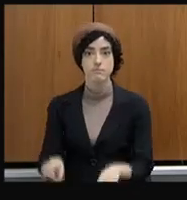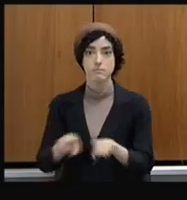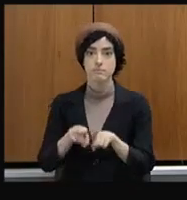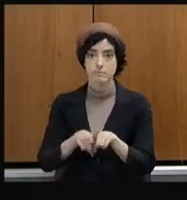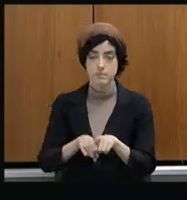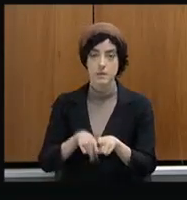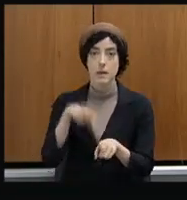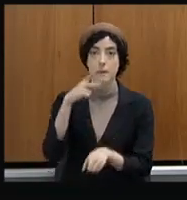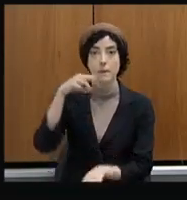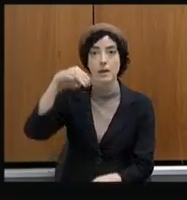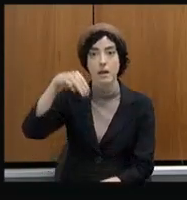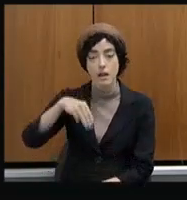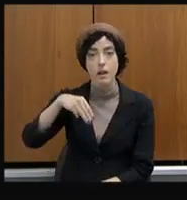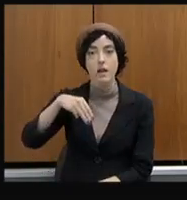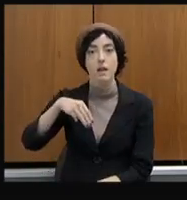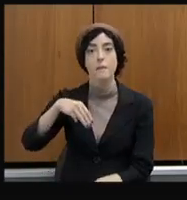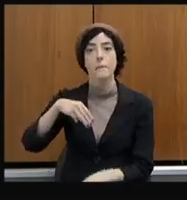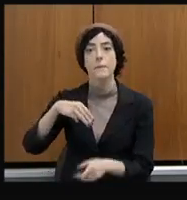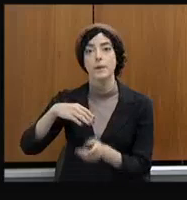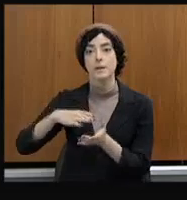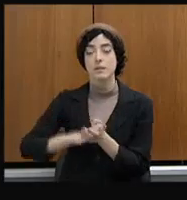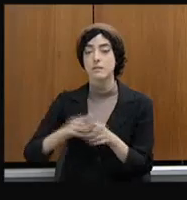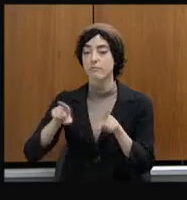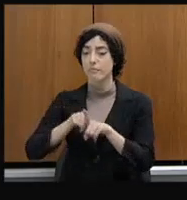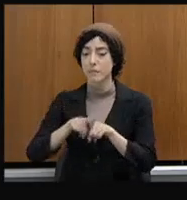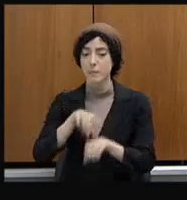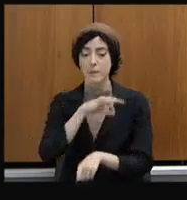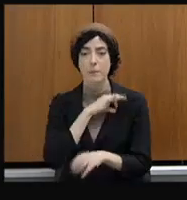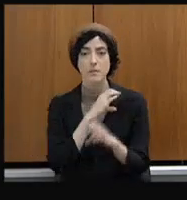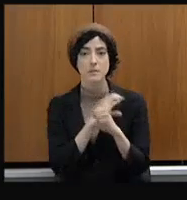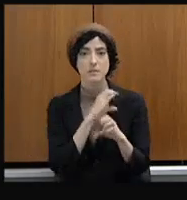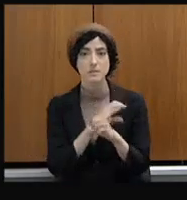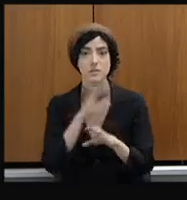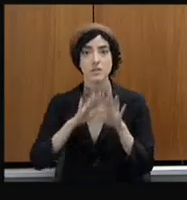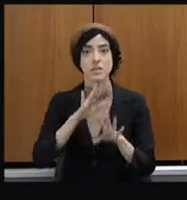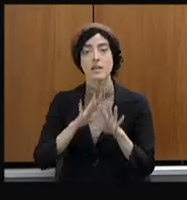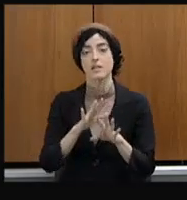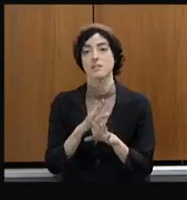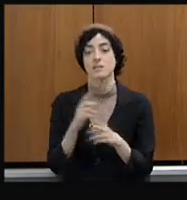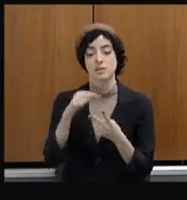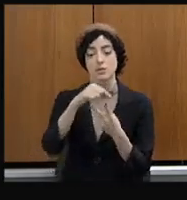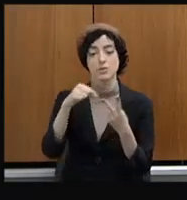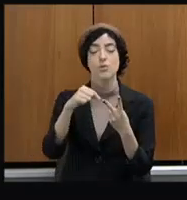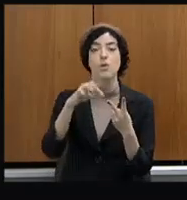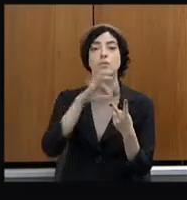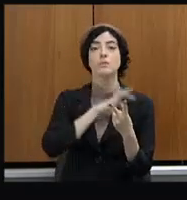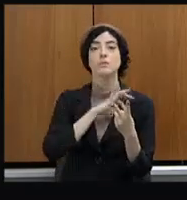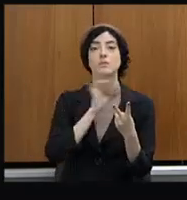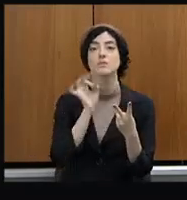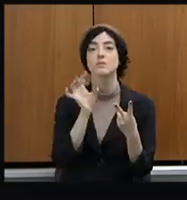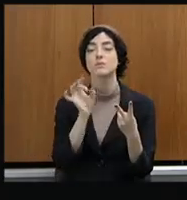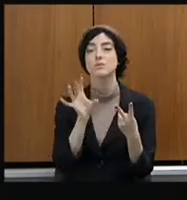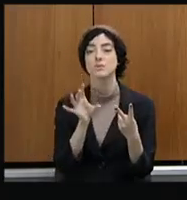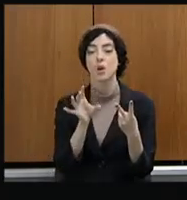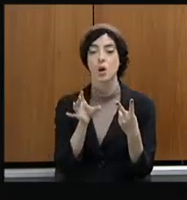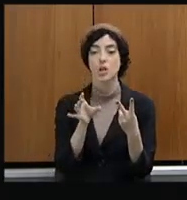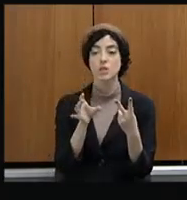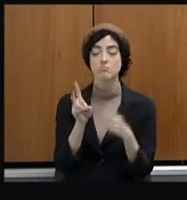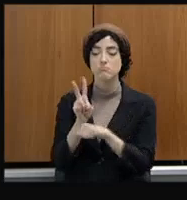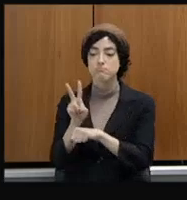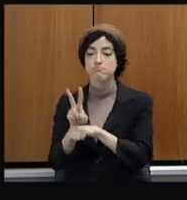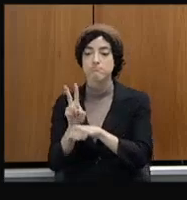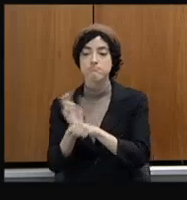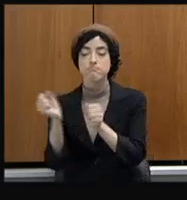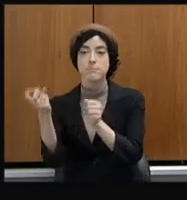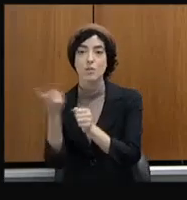volta e muitas vezes um, dois policiais escutando três autuados para ser encaminhado para um sistema prisional.